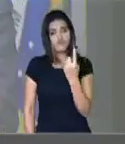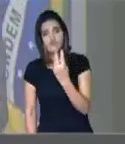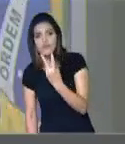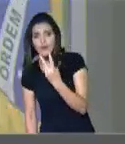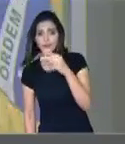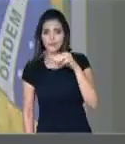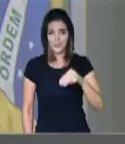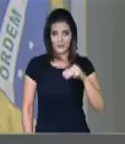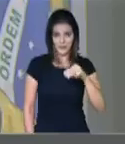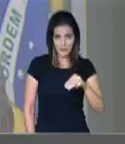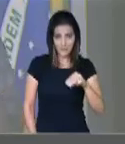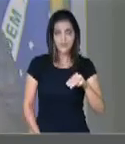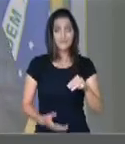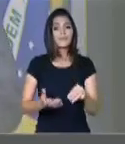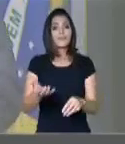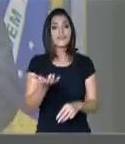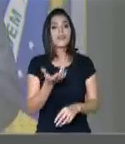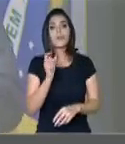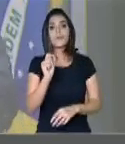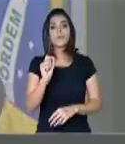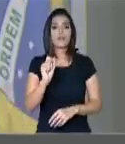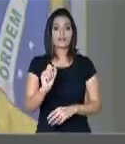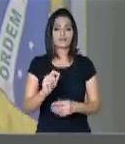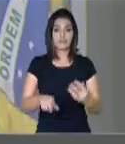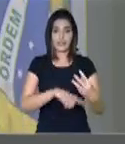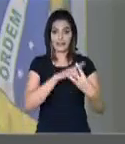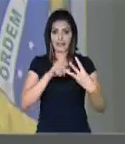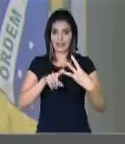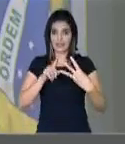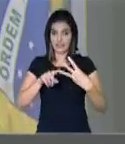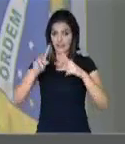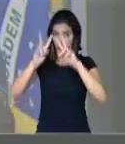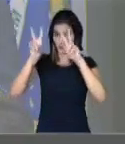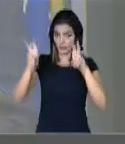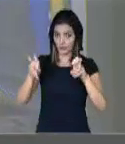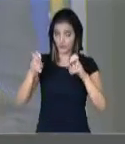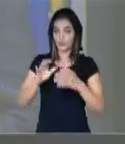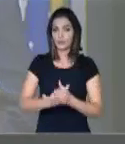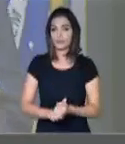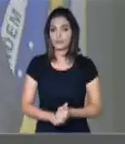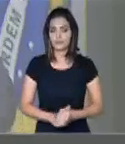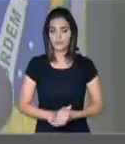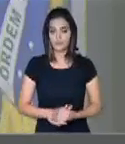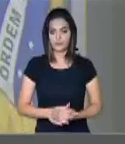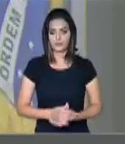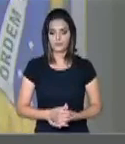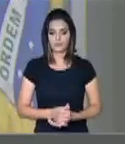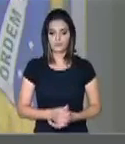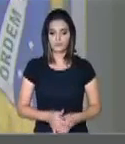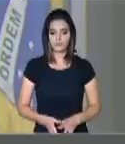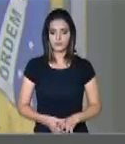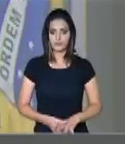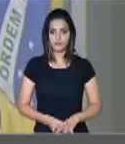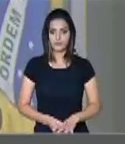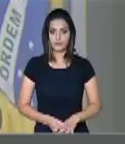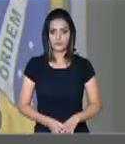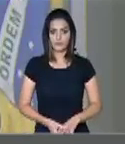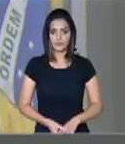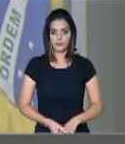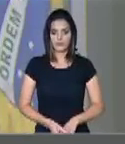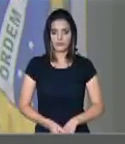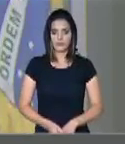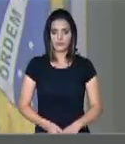máximo, eu gostaria de usar, esse último minuto, para, saudar, Sr. Presidente,